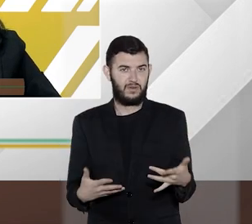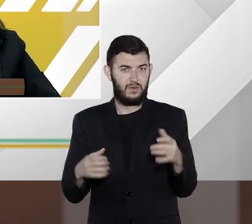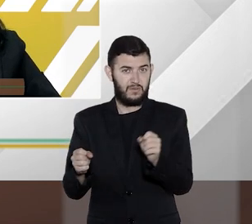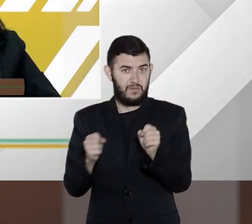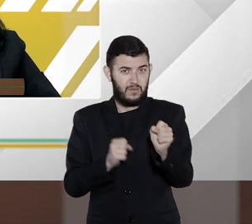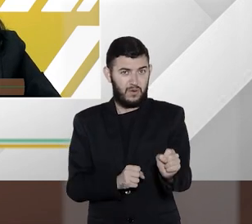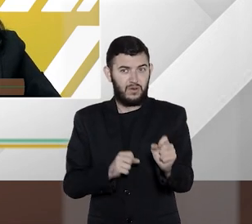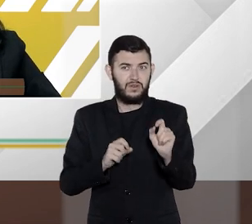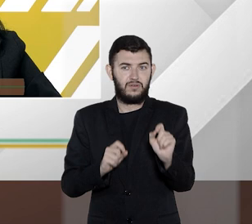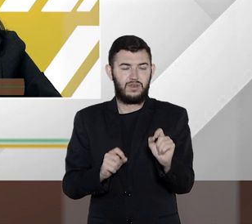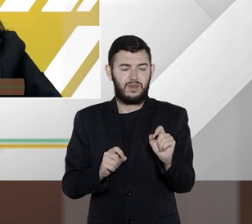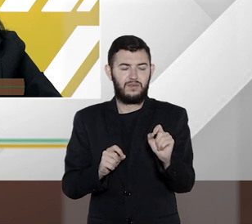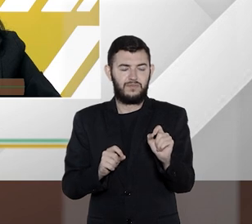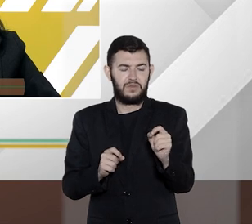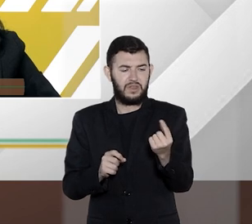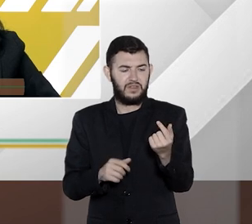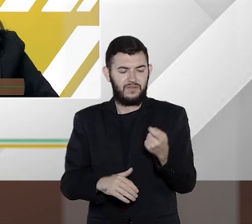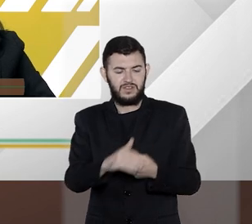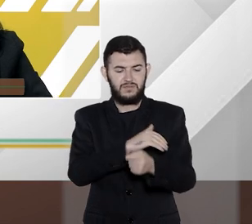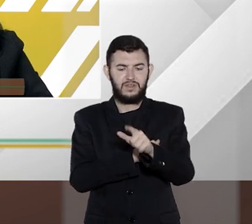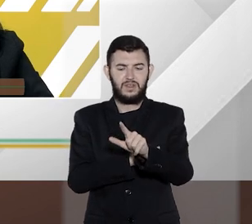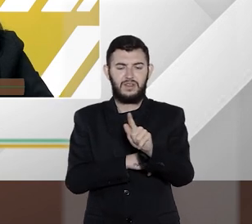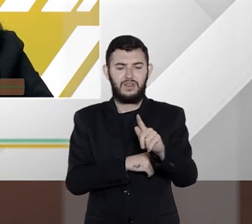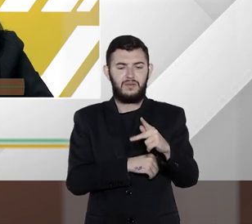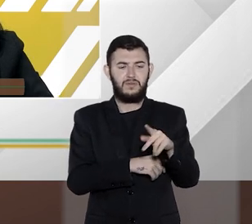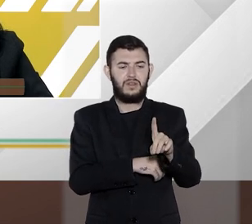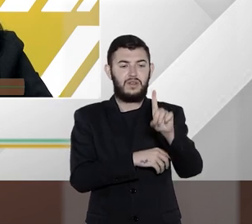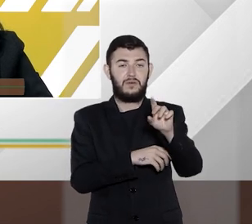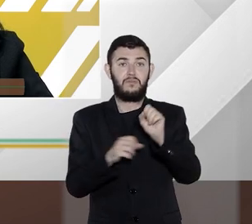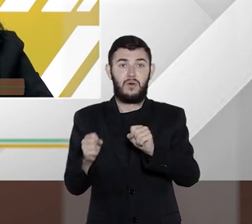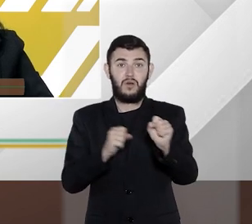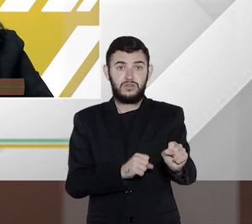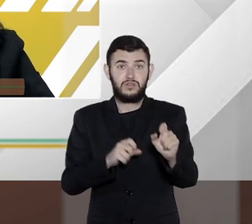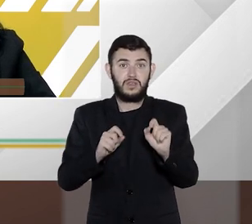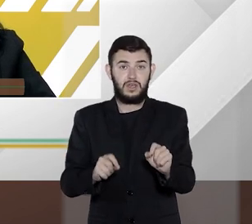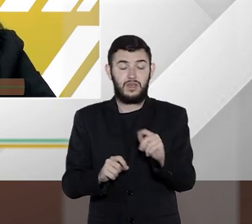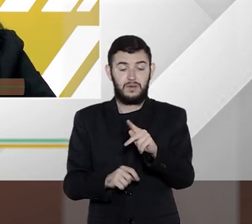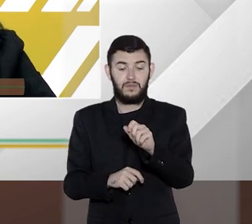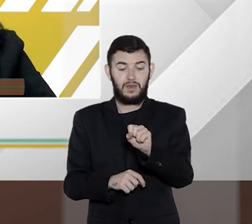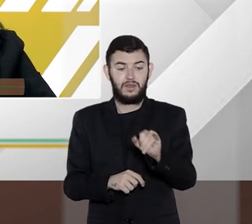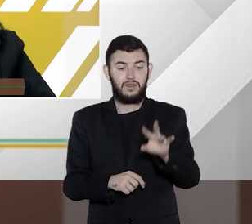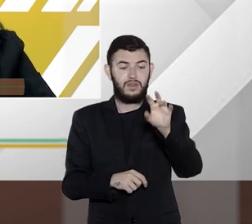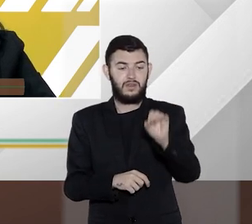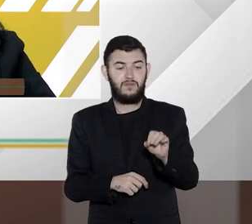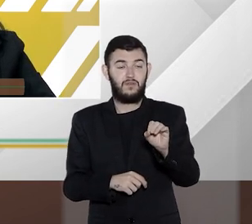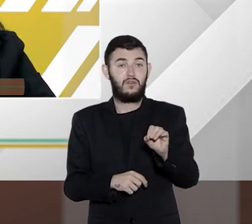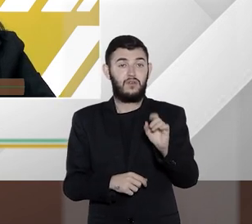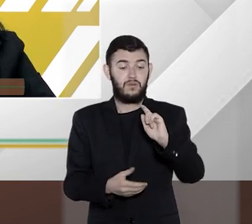insumos passíveis de tomada de crédito das contribuições ao PIS e a COFINS?